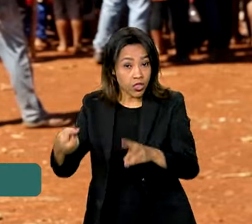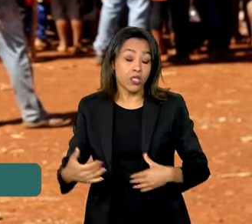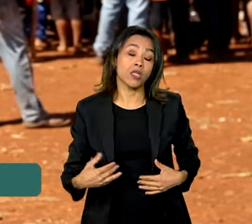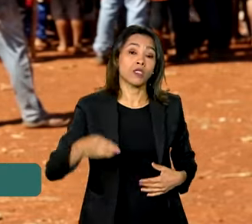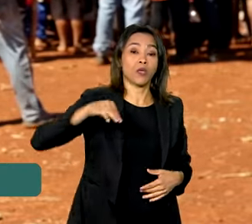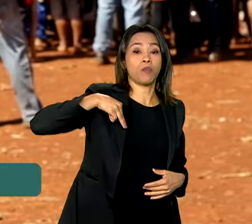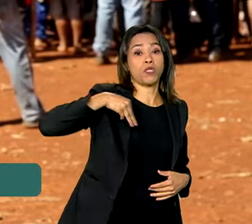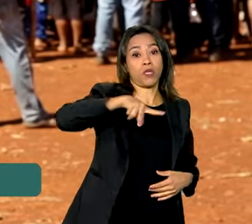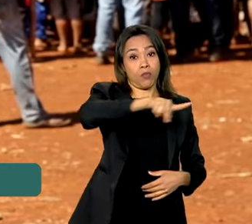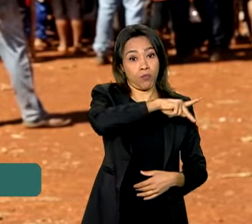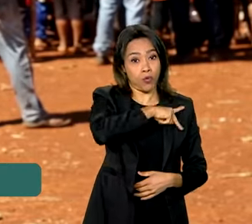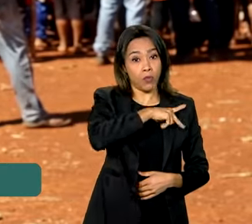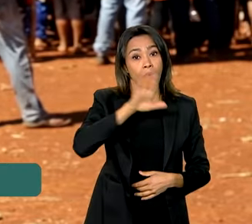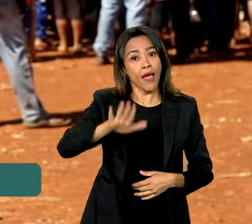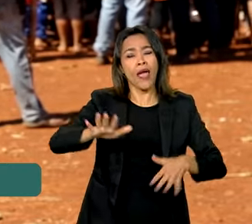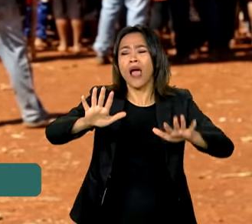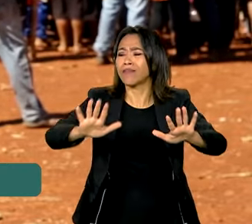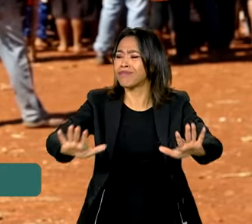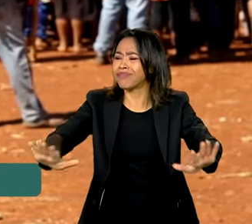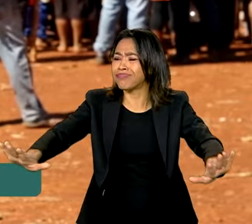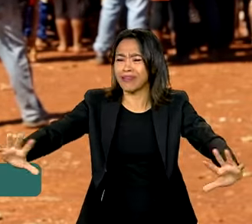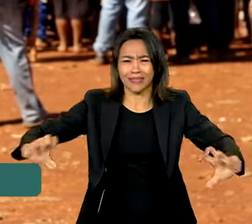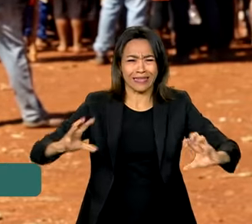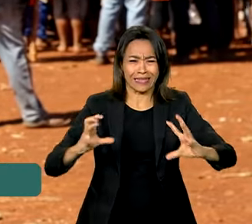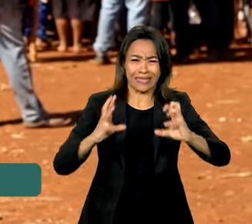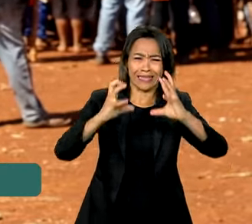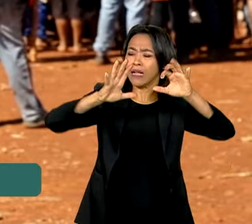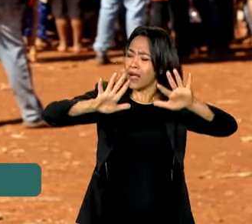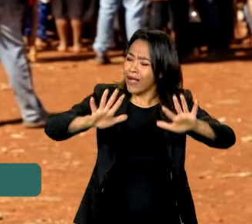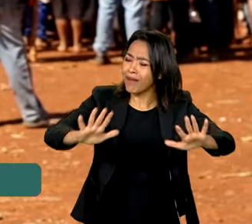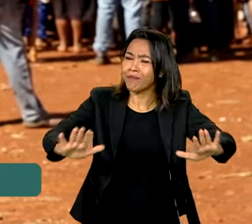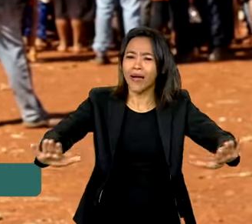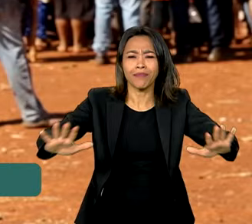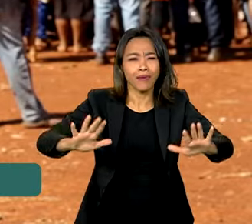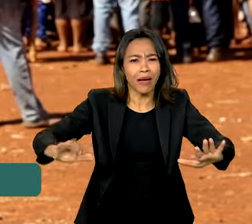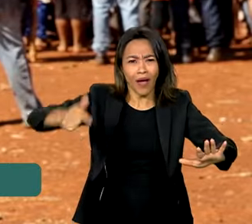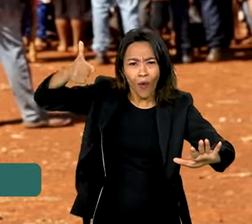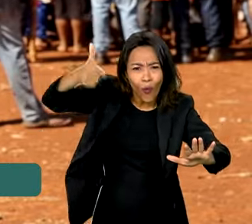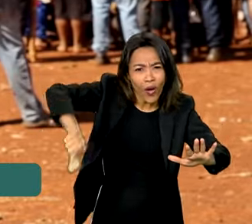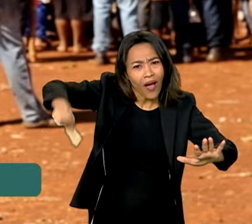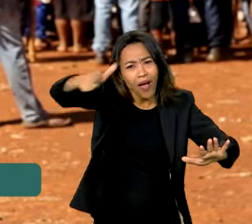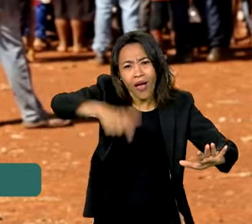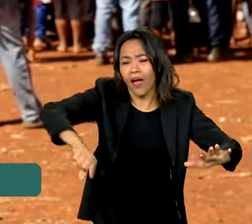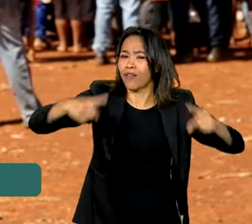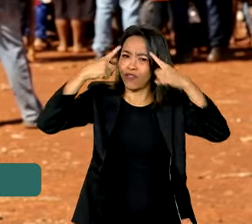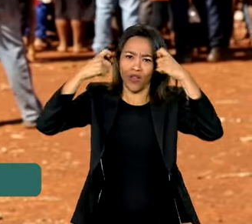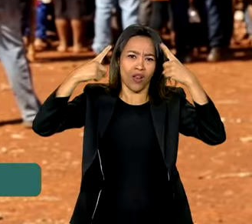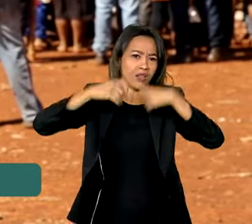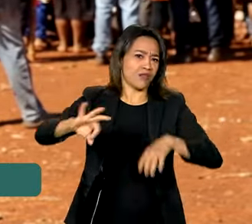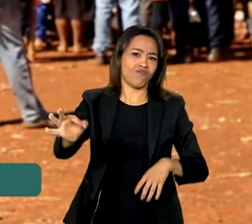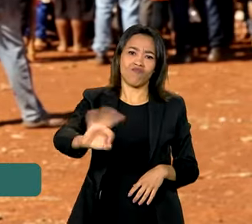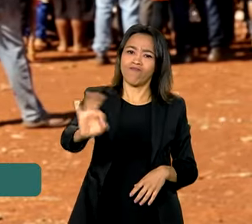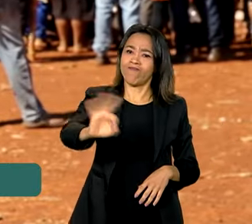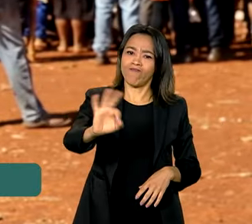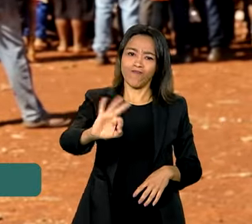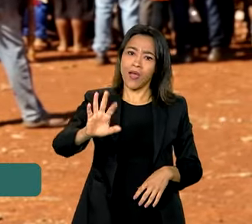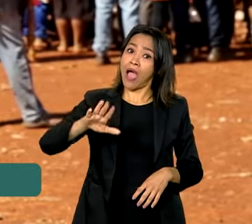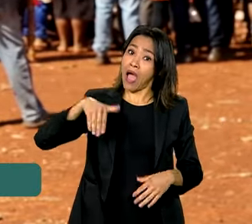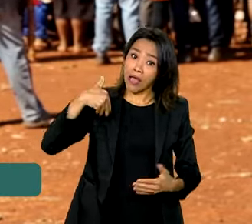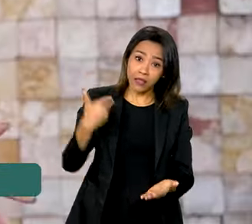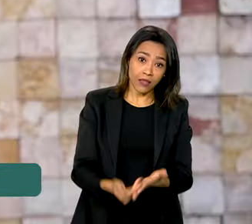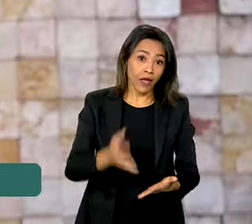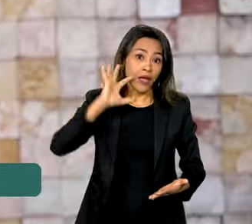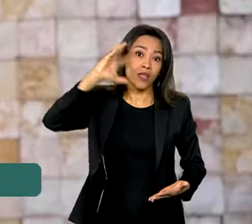tentar apaziguar todo esse conflito aqui, para que não haja mais violência, até que o processo se